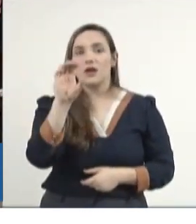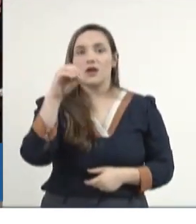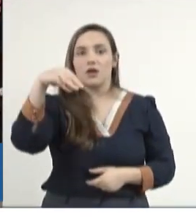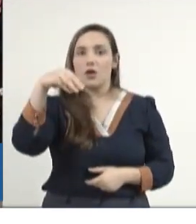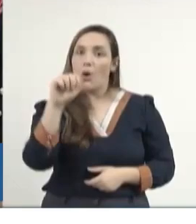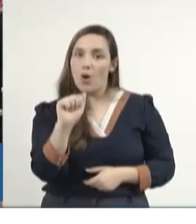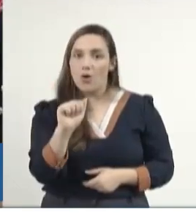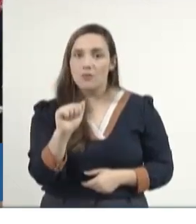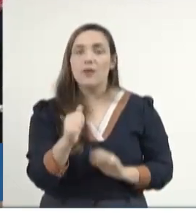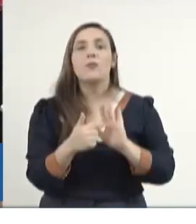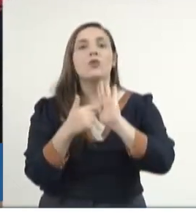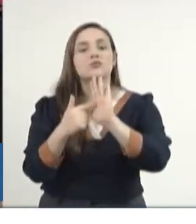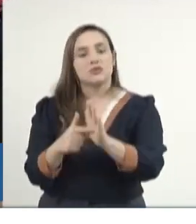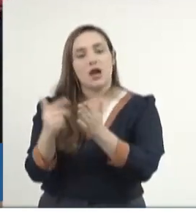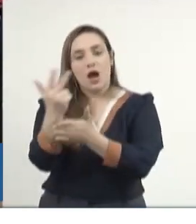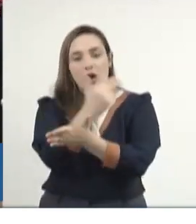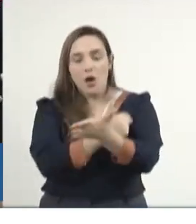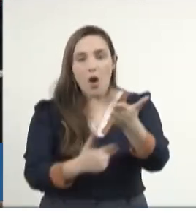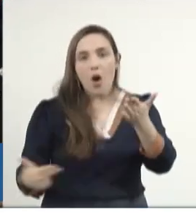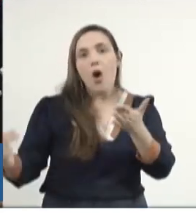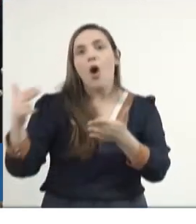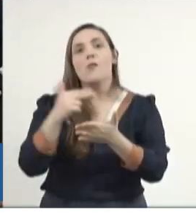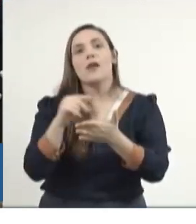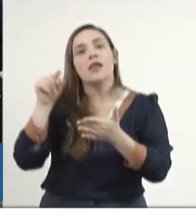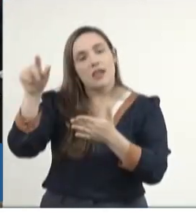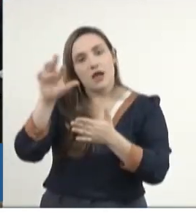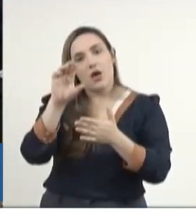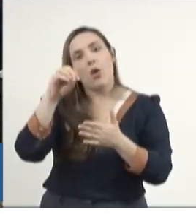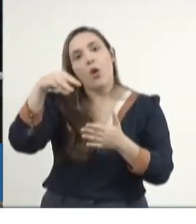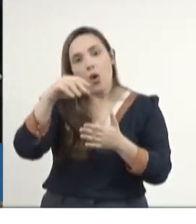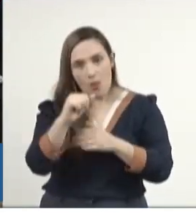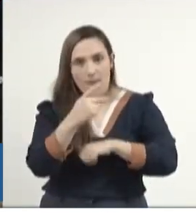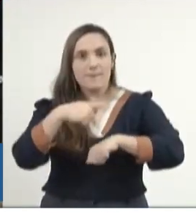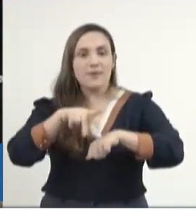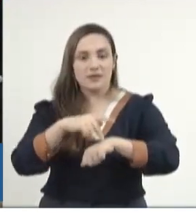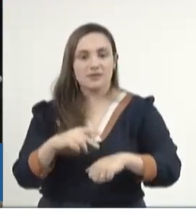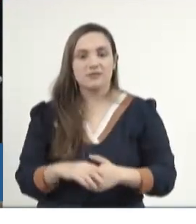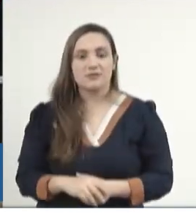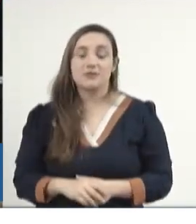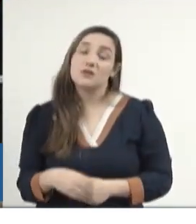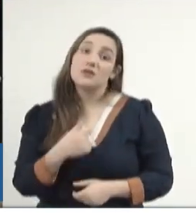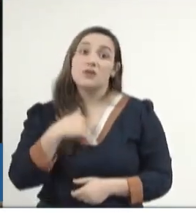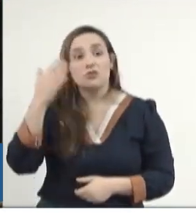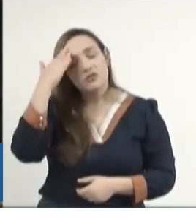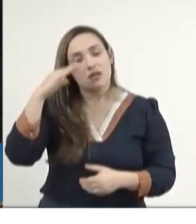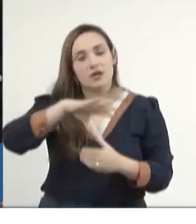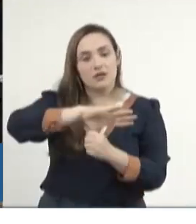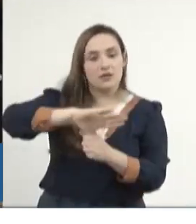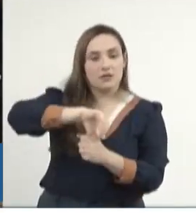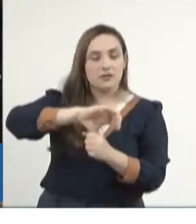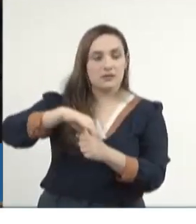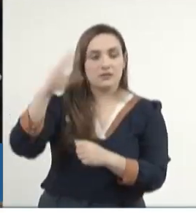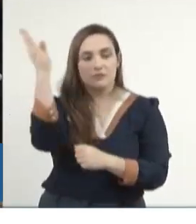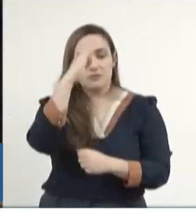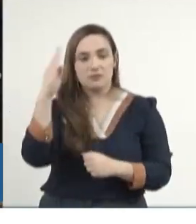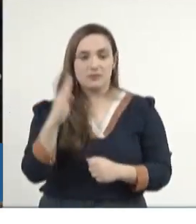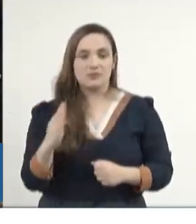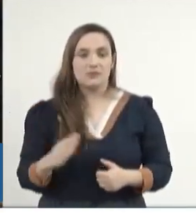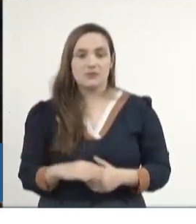expor no Centro Cultural de Roma. A única coisa que eu sei é que a Embaixada Brasileira dá uma